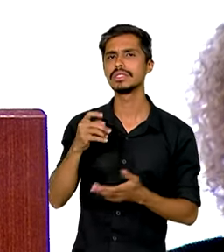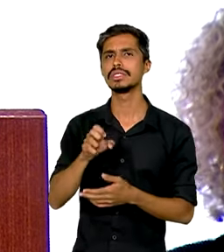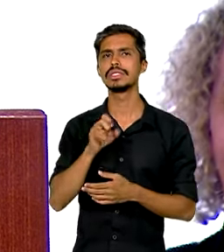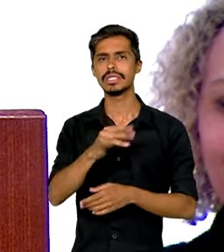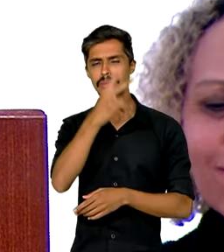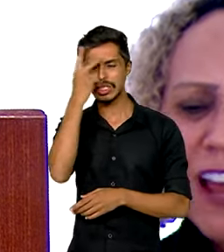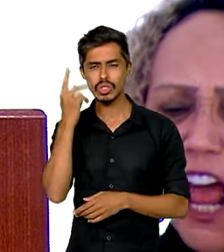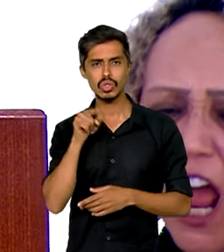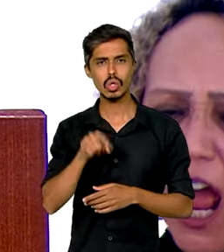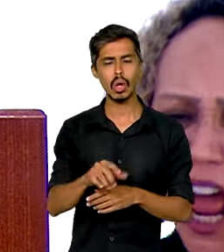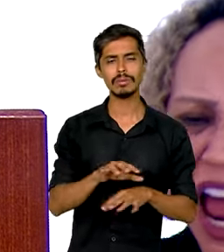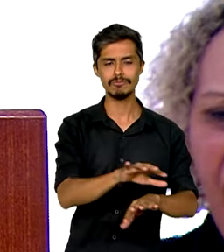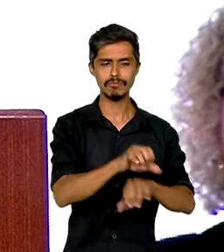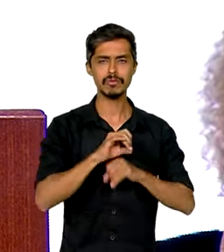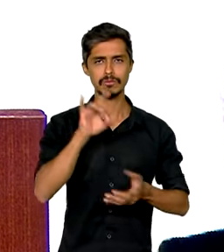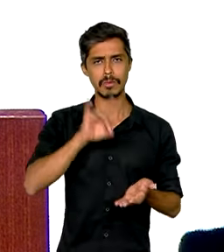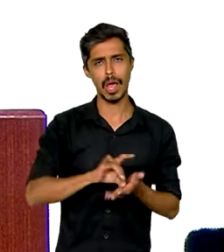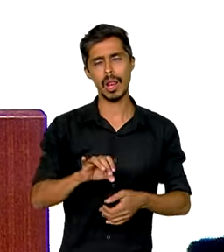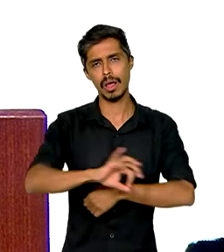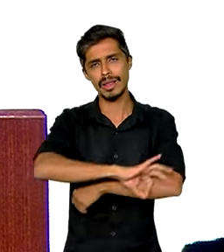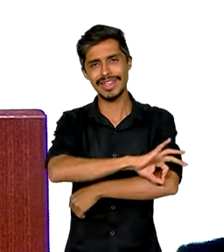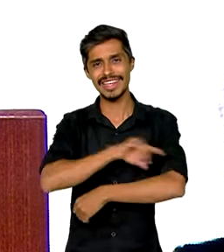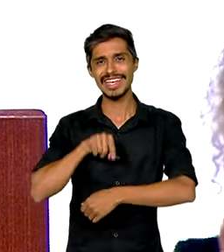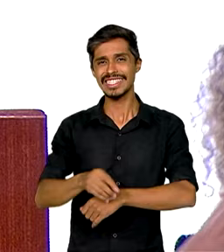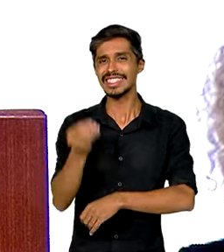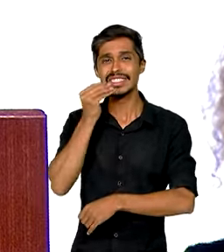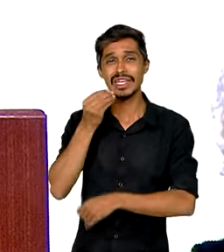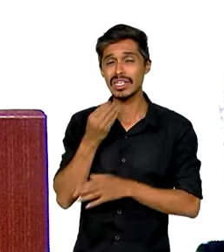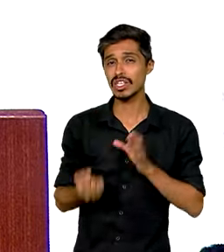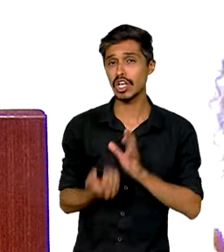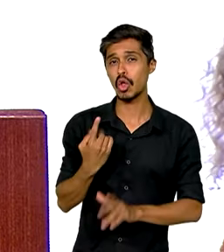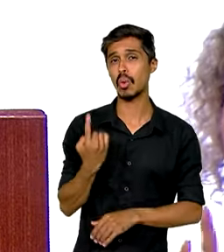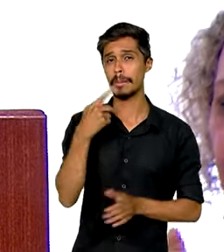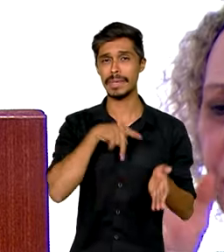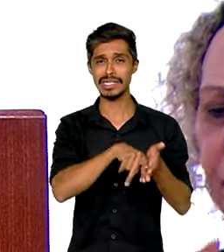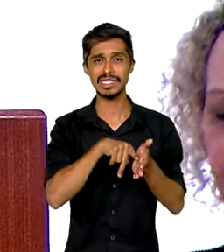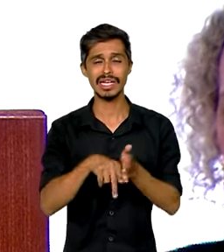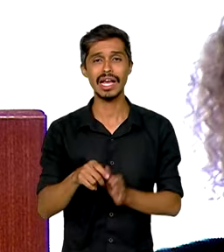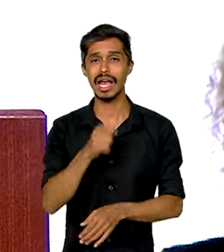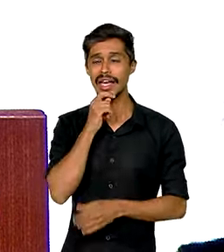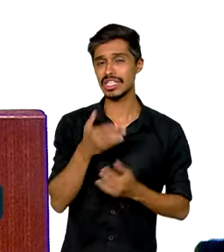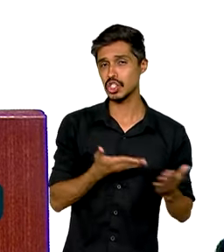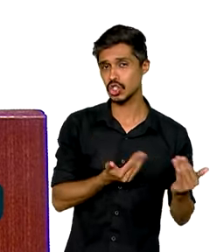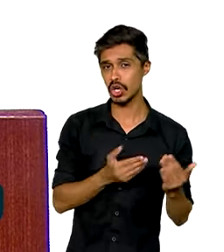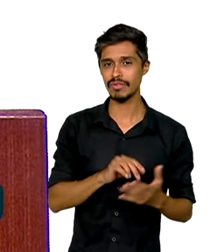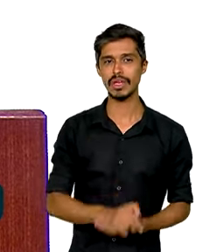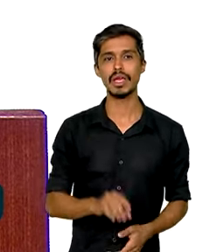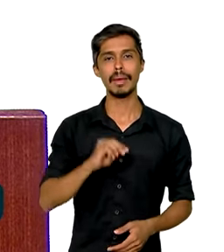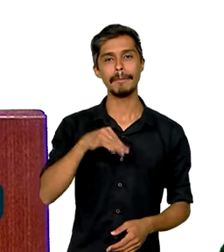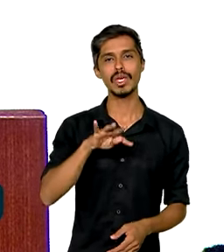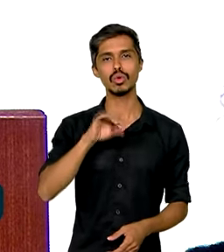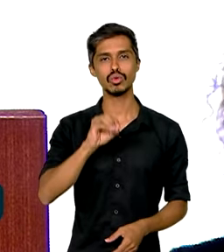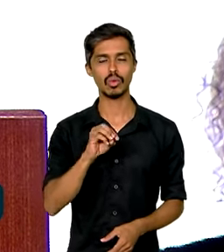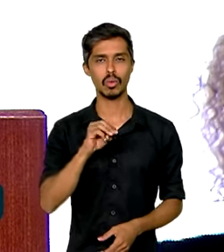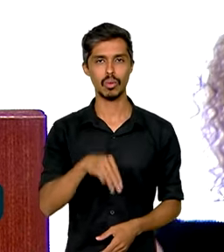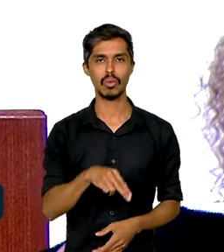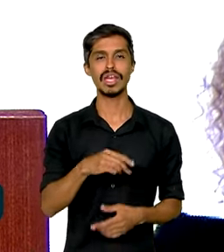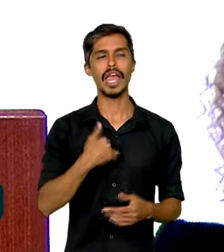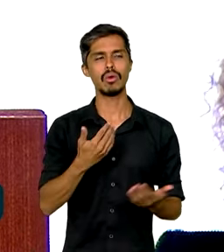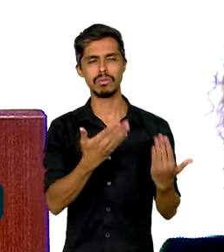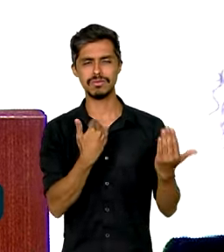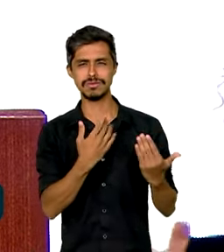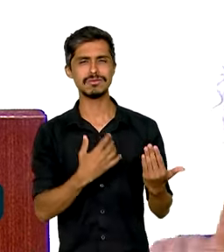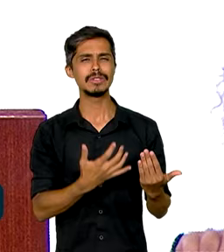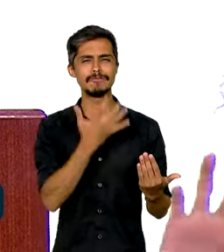contatos dos pacientes. Esse teste foi desenvolvido por um pesquisador ainda jovem, Milton Moraes, que eu convivi